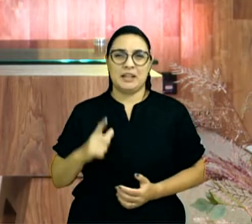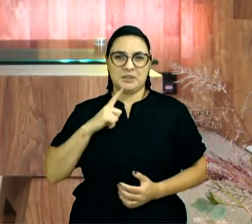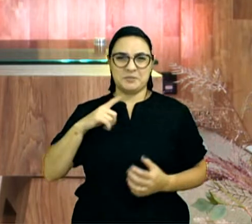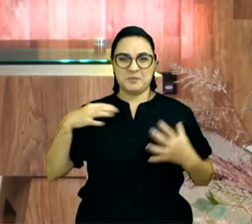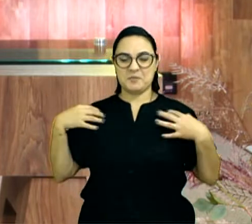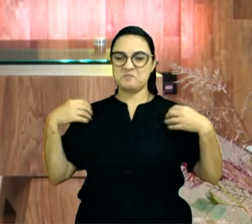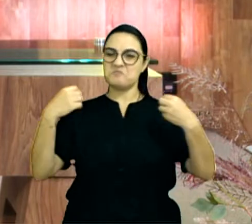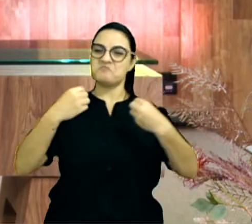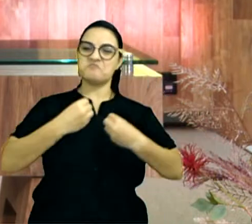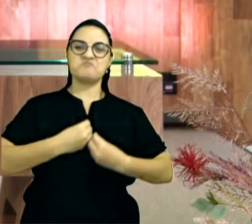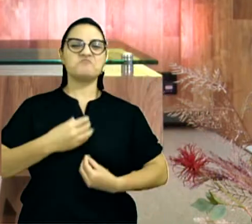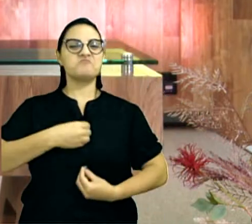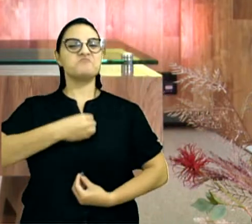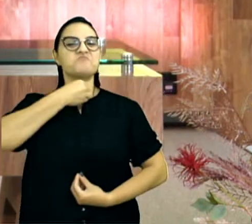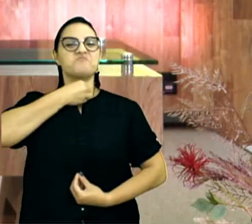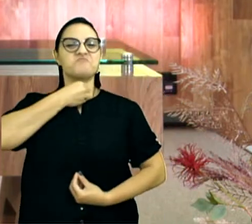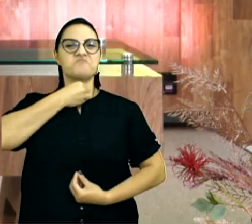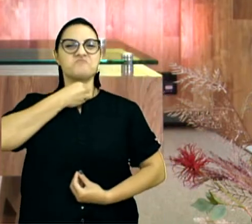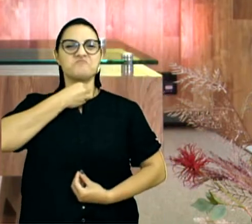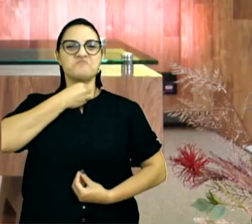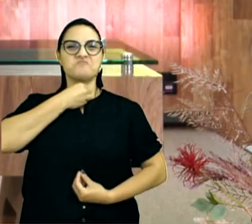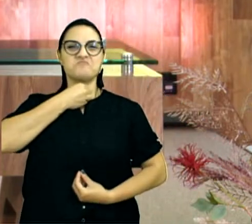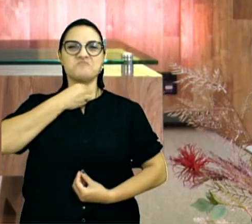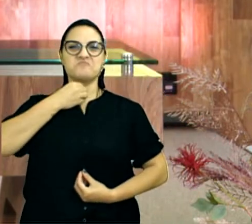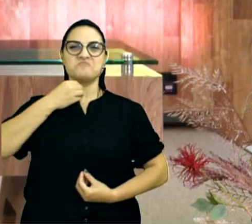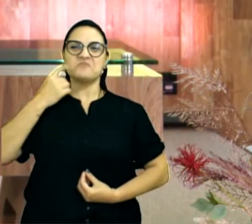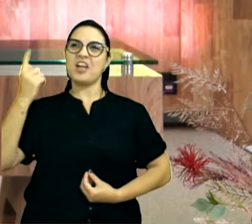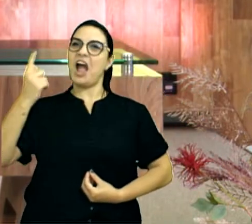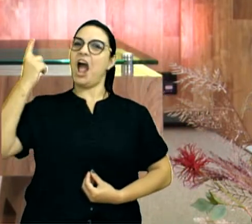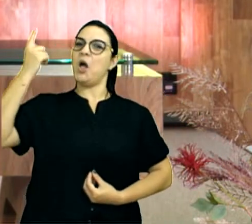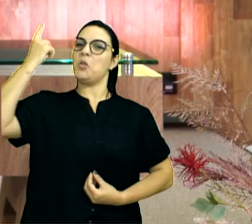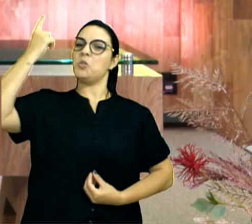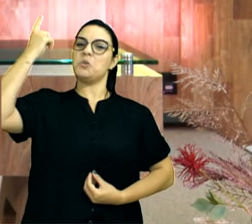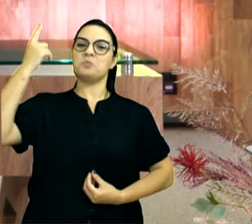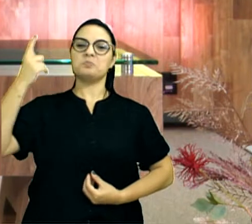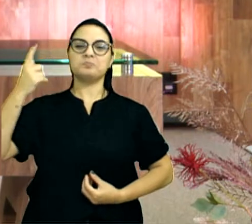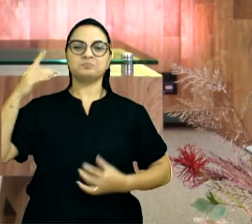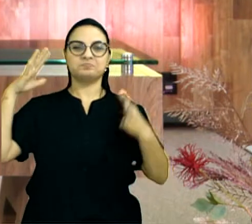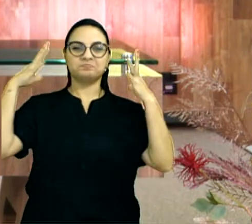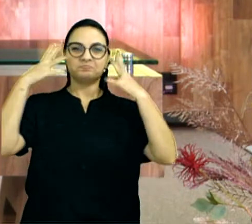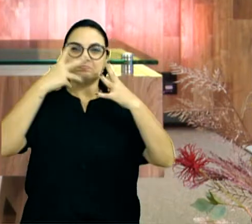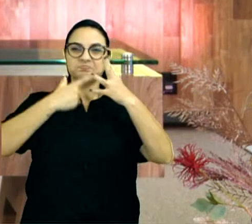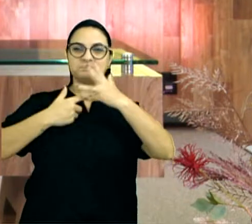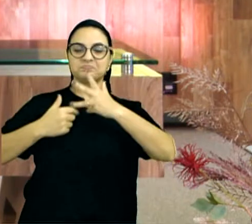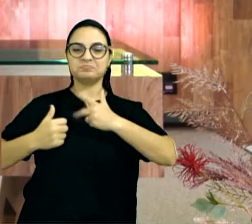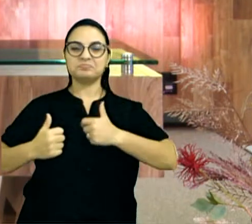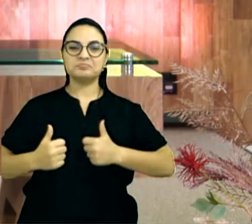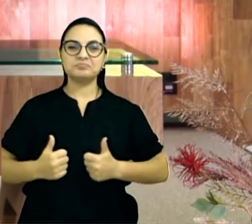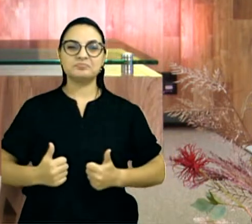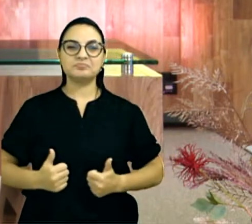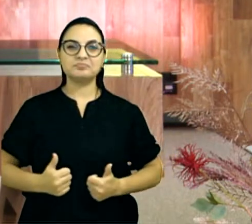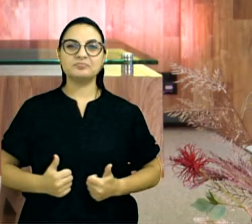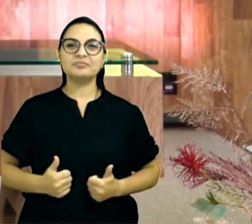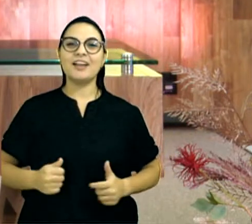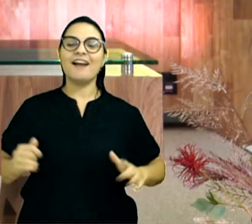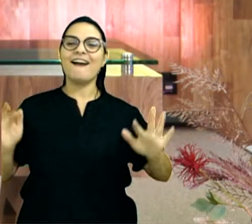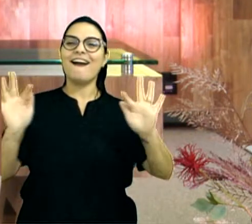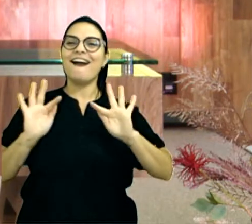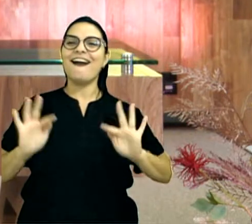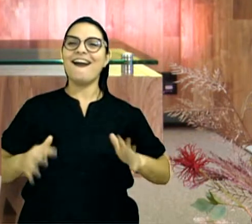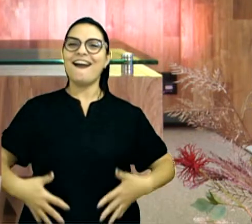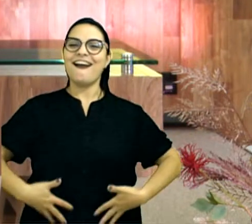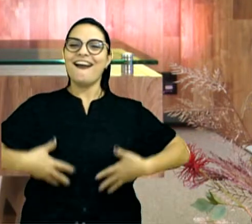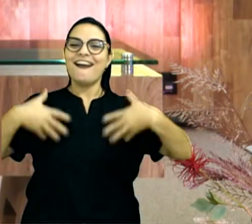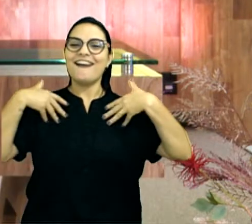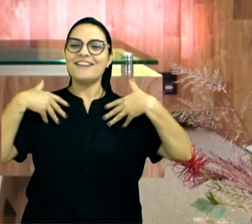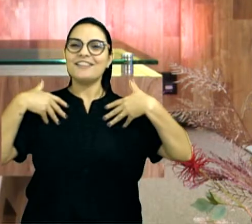terno, e ainda bem que ele era assim grandinho que nem eu, a roupa ficou aí, e o moço todo feliz, e o irmão